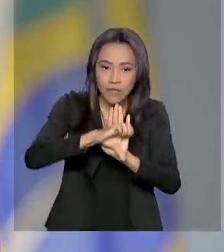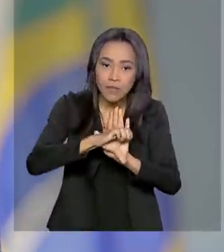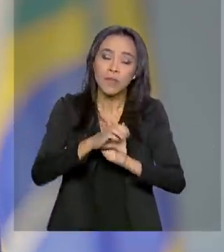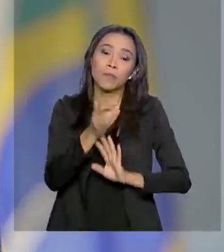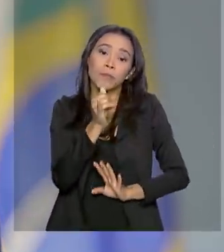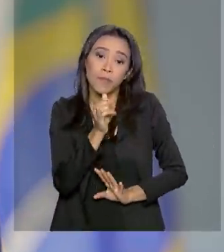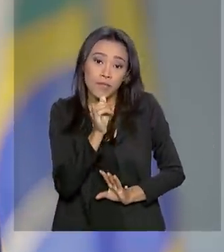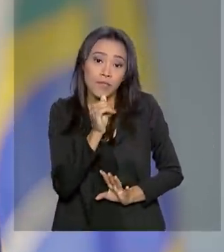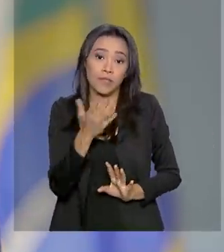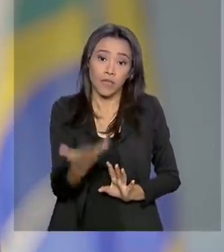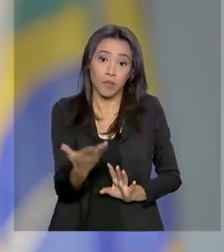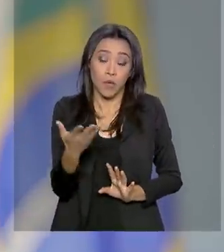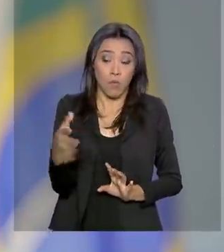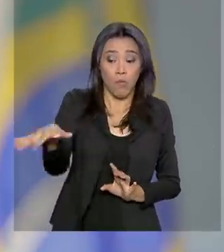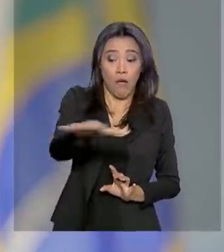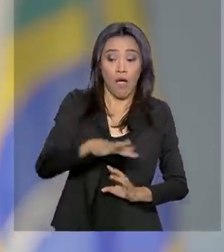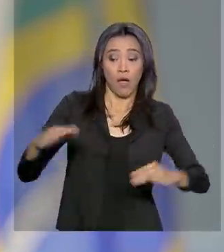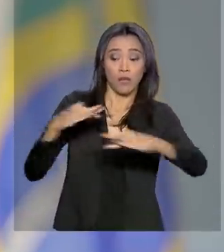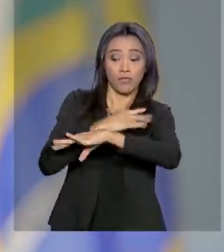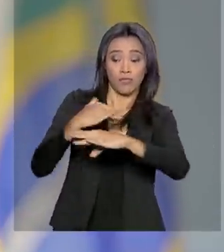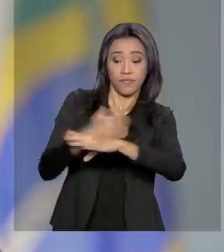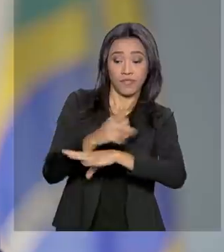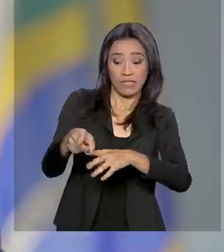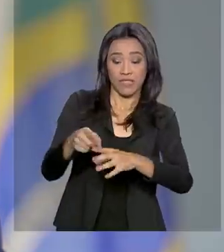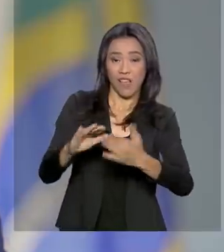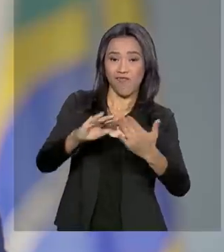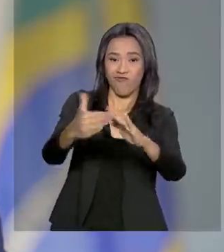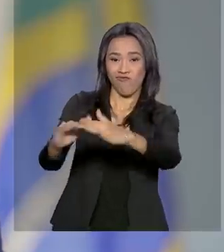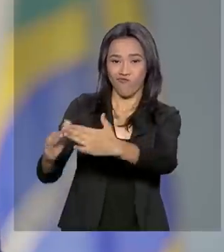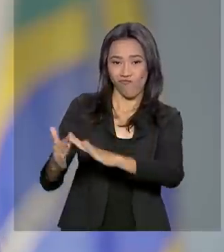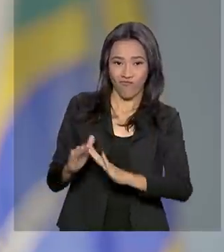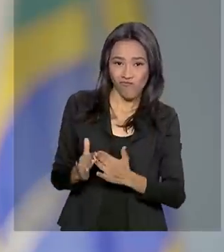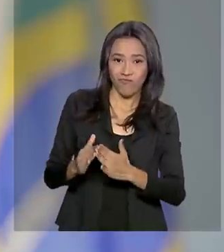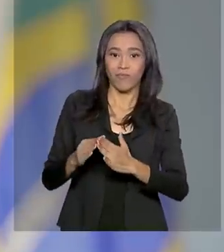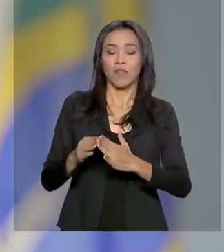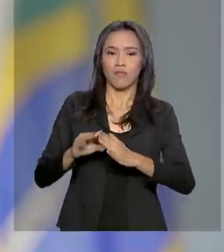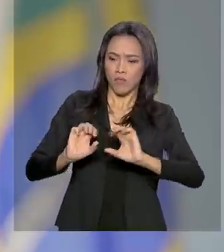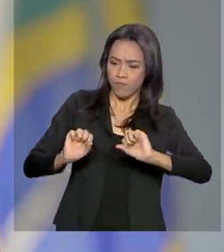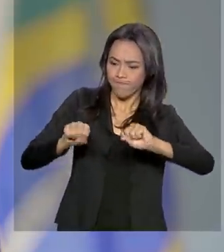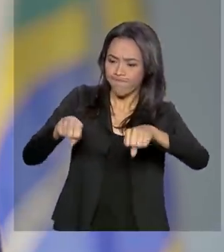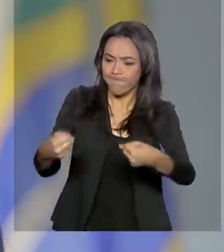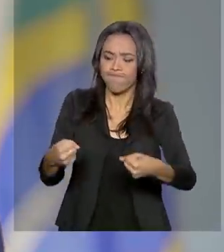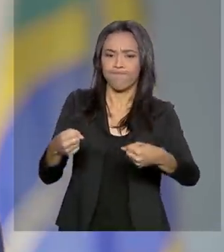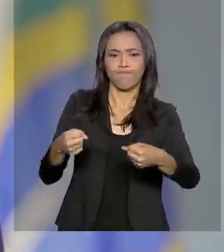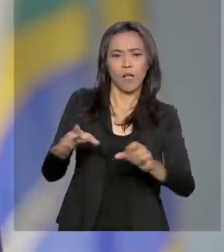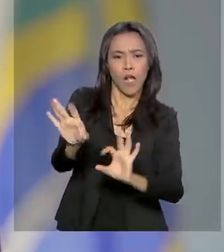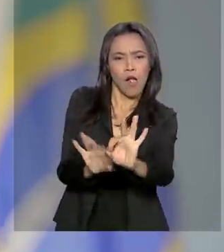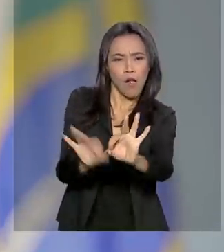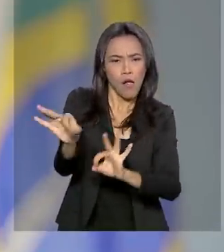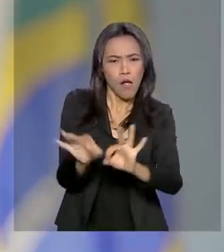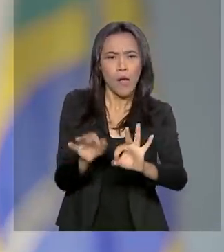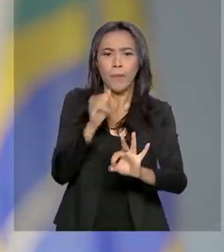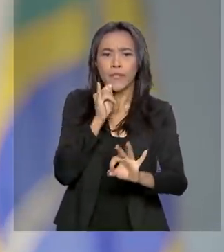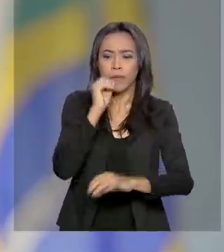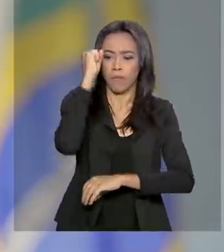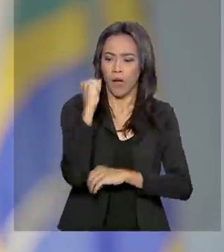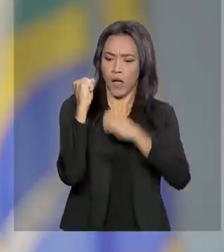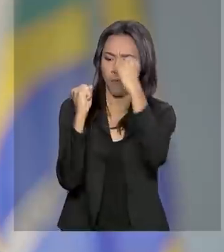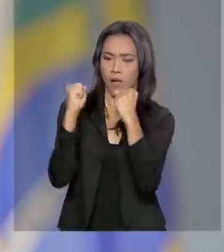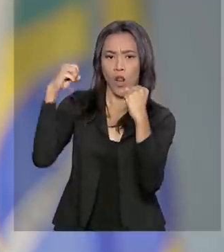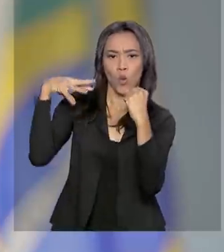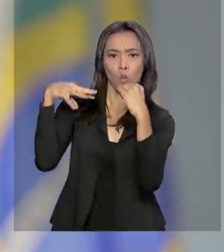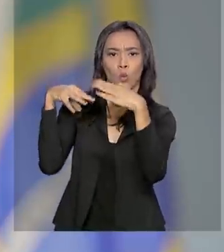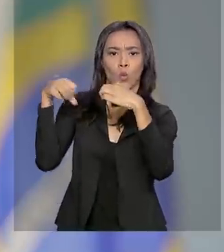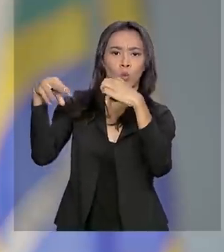região urbana degradada, a restauração daquela região, com colocação, por exemplo, de postes de luz,